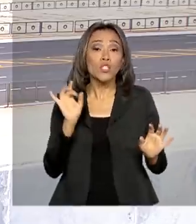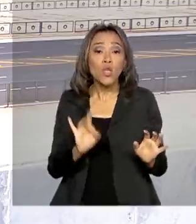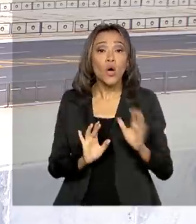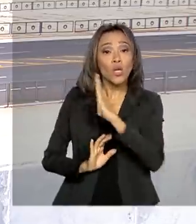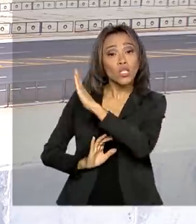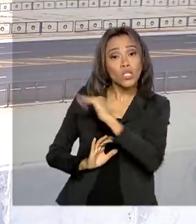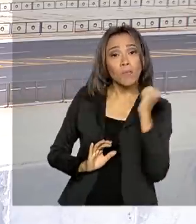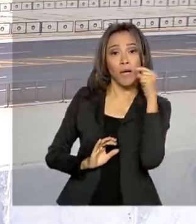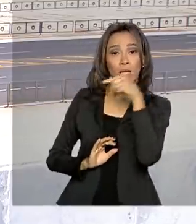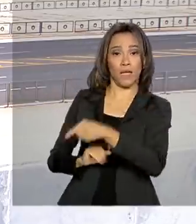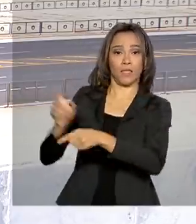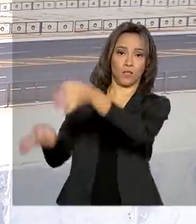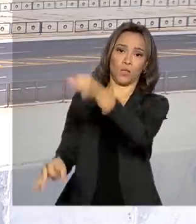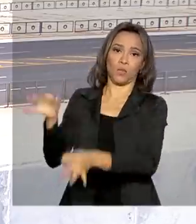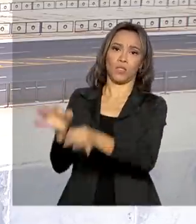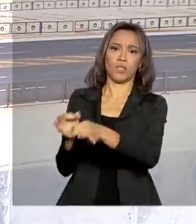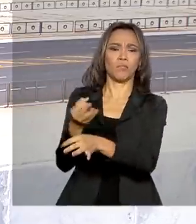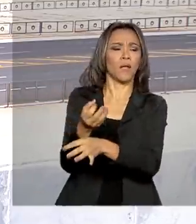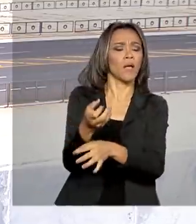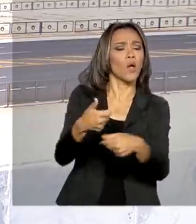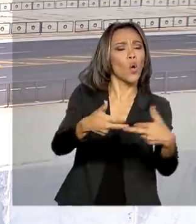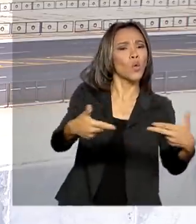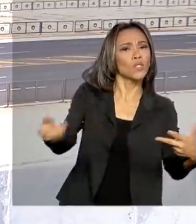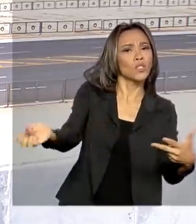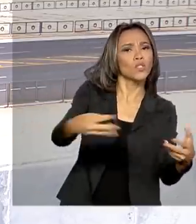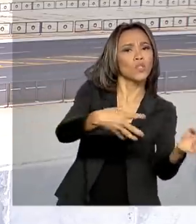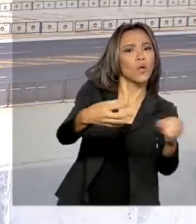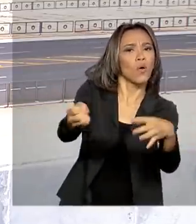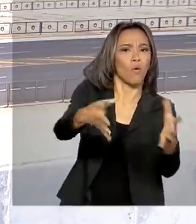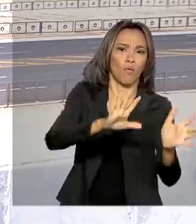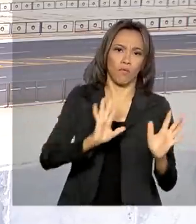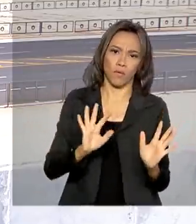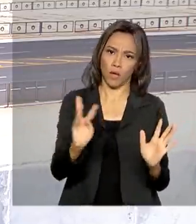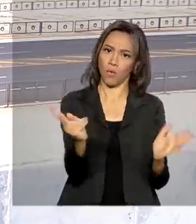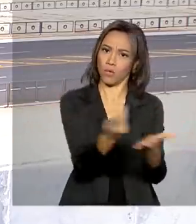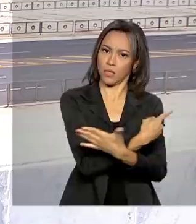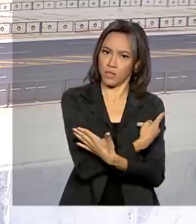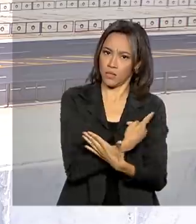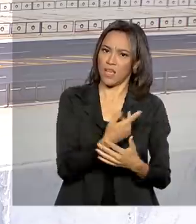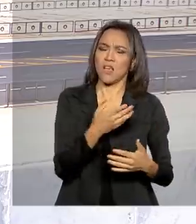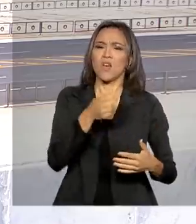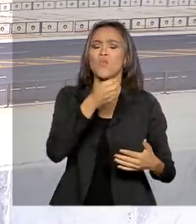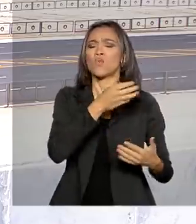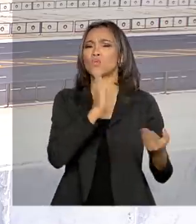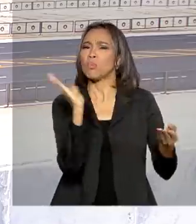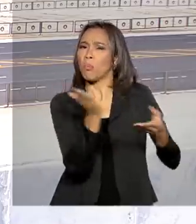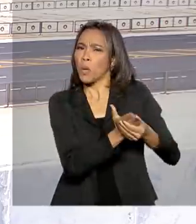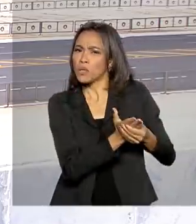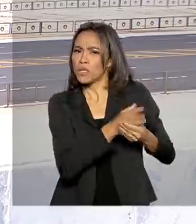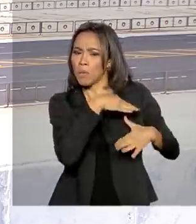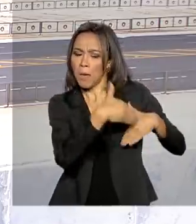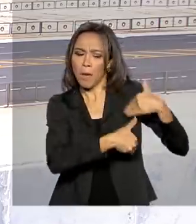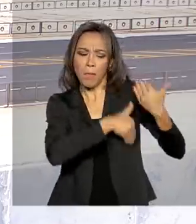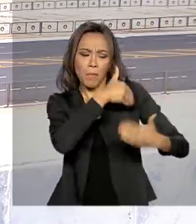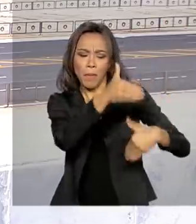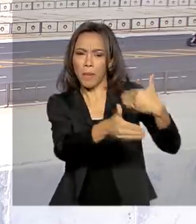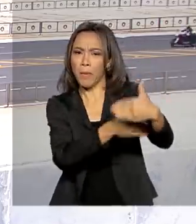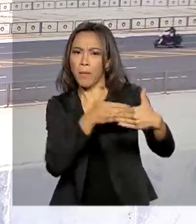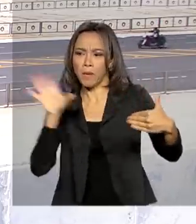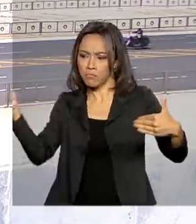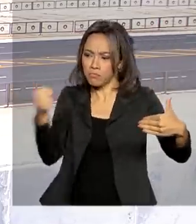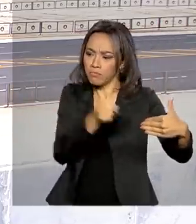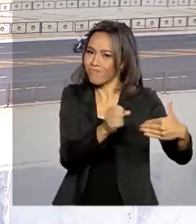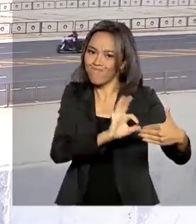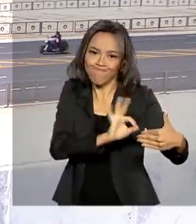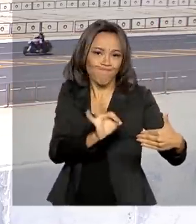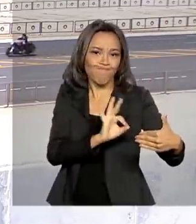para os casos novos, portanto, não haverá juiz de garantias no caso dos processos já em tramitação. Toffoli também decidiu